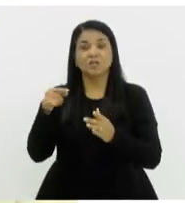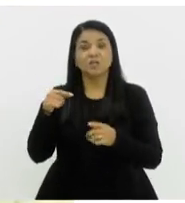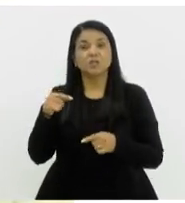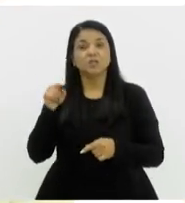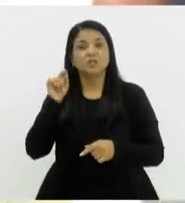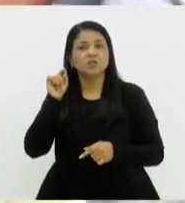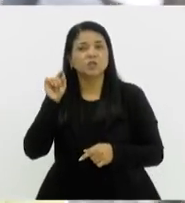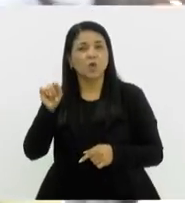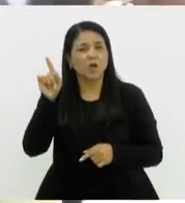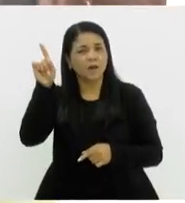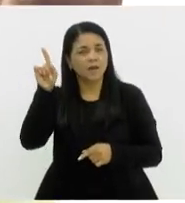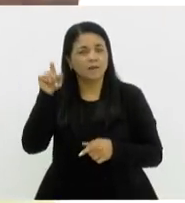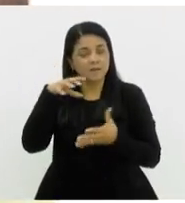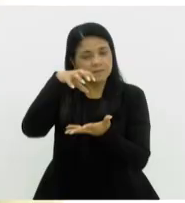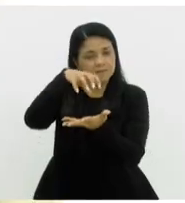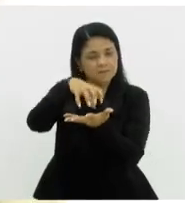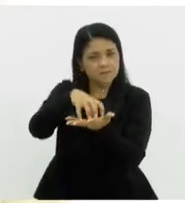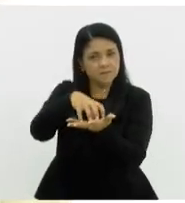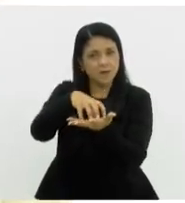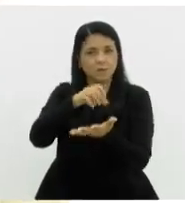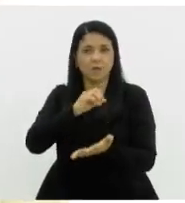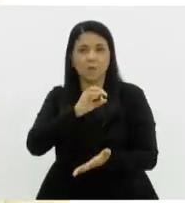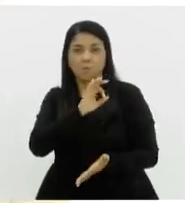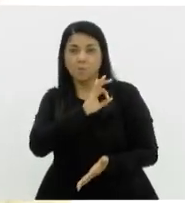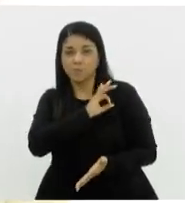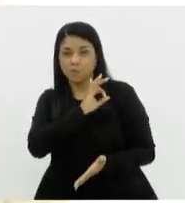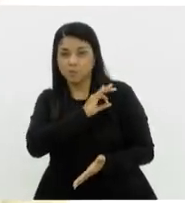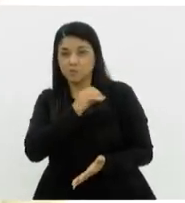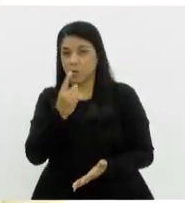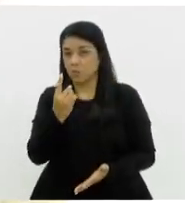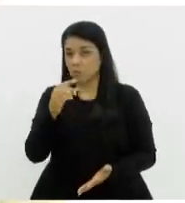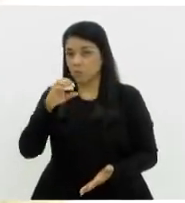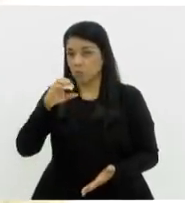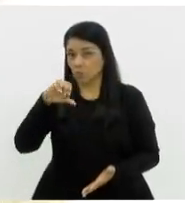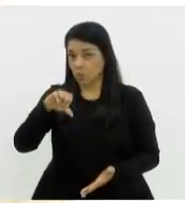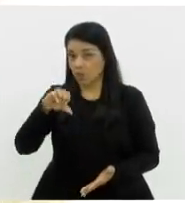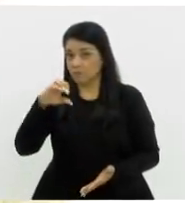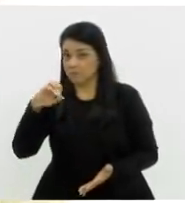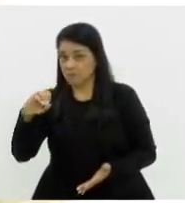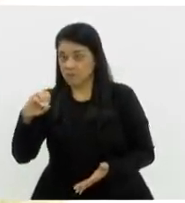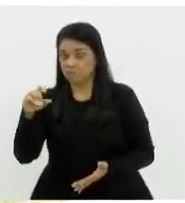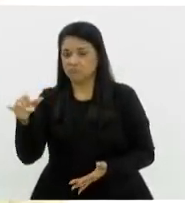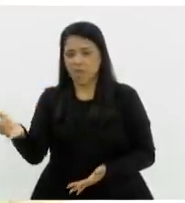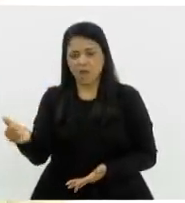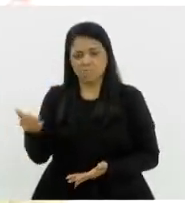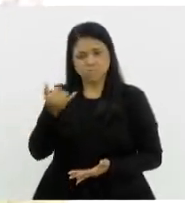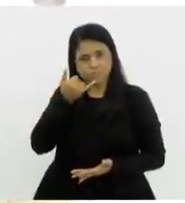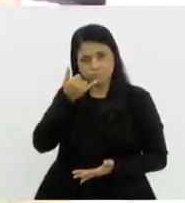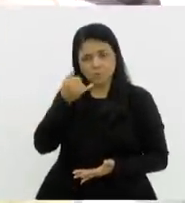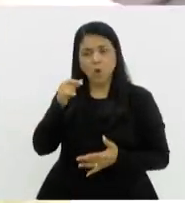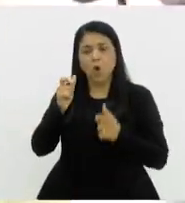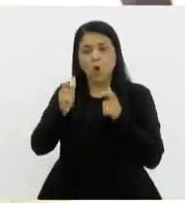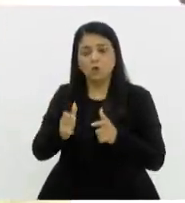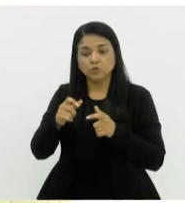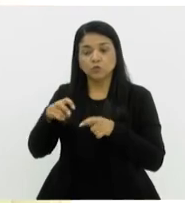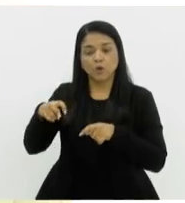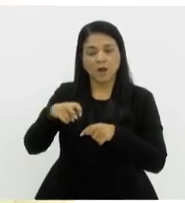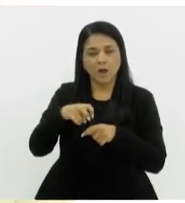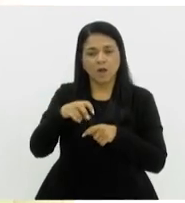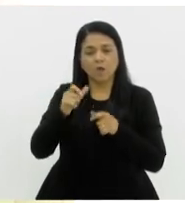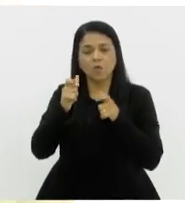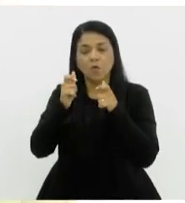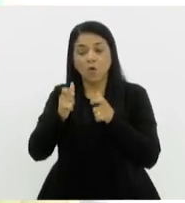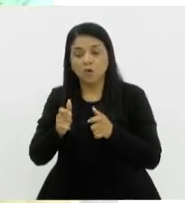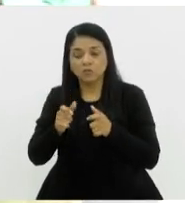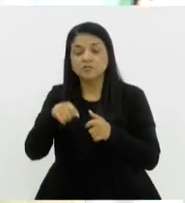na Central de Segurança da Polícia, no 190. Eles recebem de imediato, sem a pessoa falar nada, onde esse carro está, que carro ela